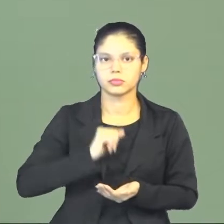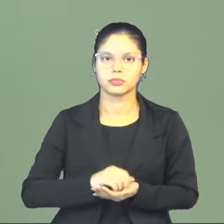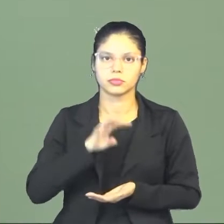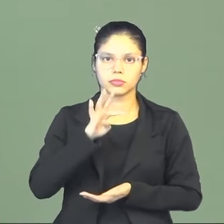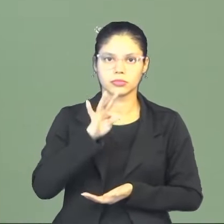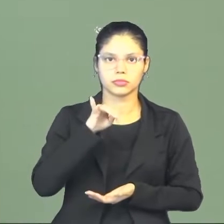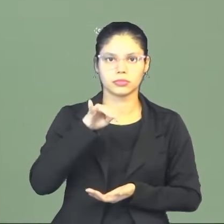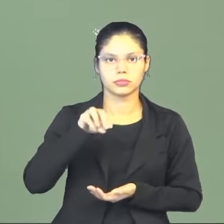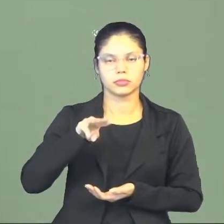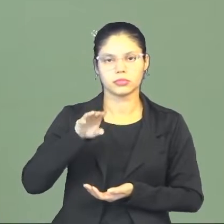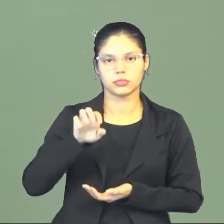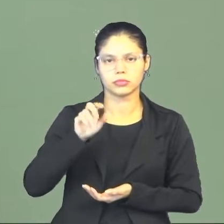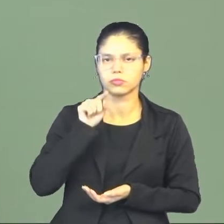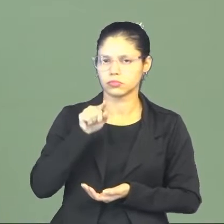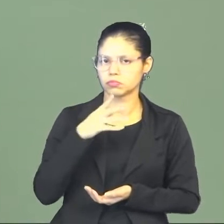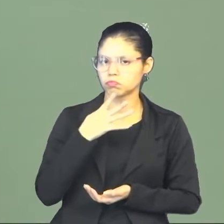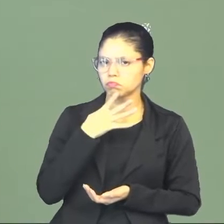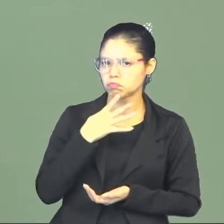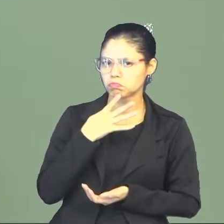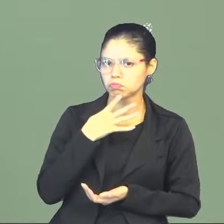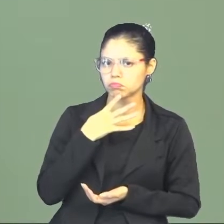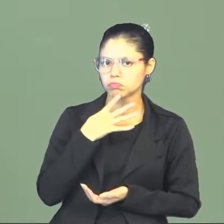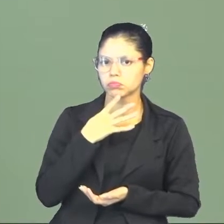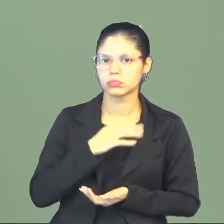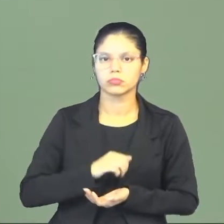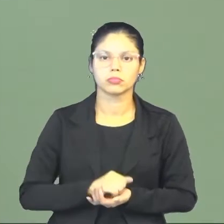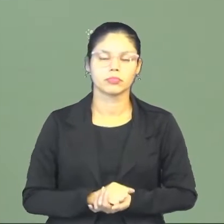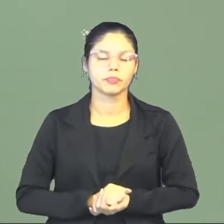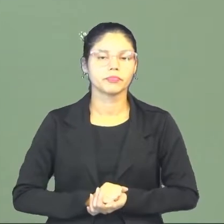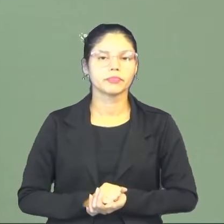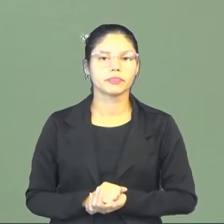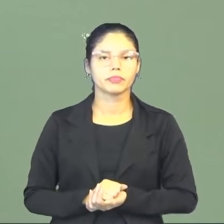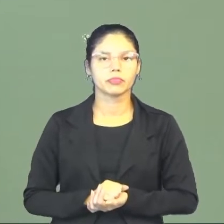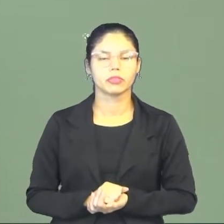Expressions. Você já ouviu falar sobre Time Expressions?